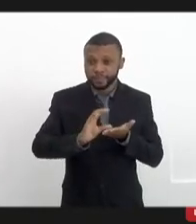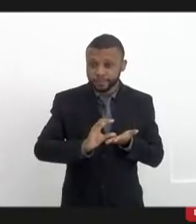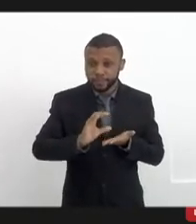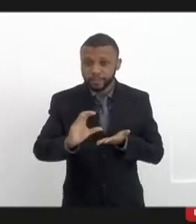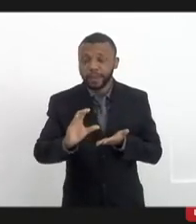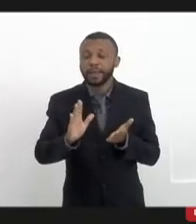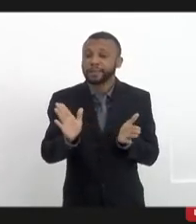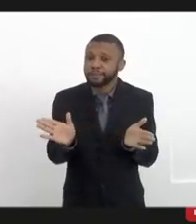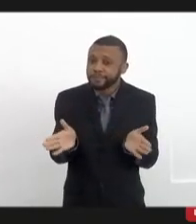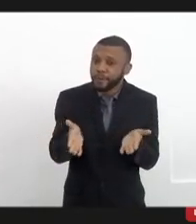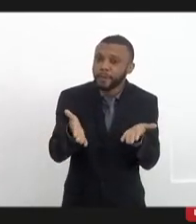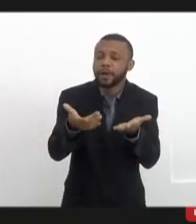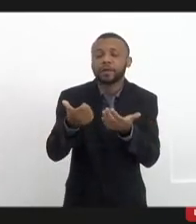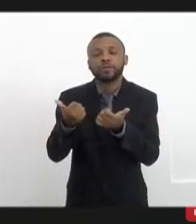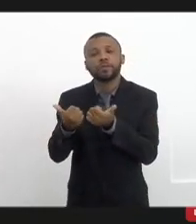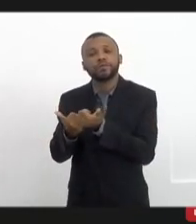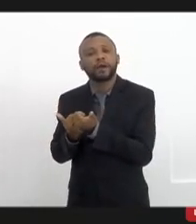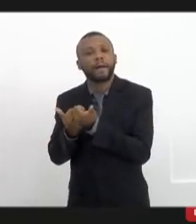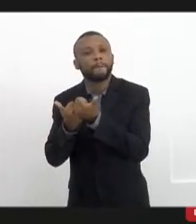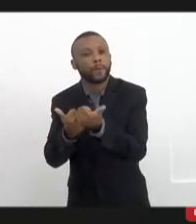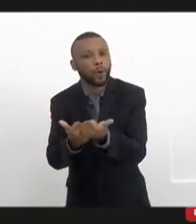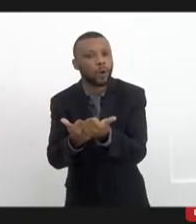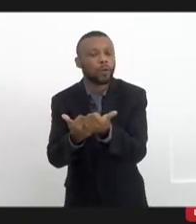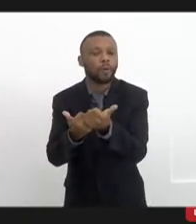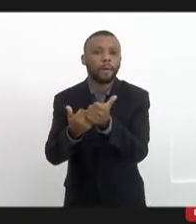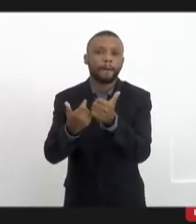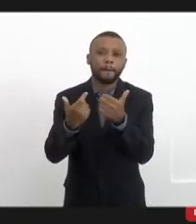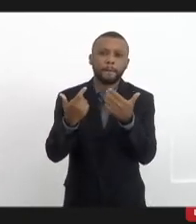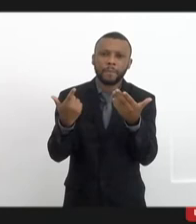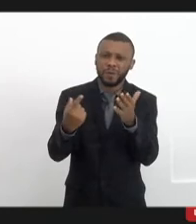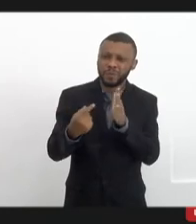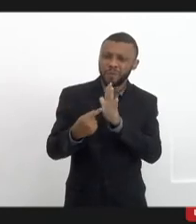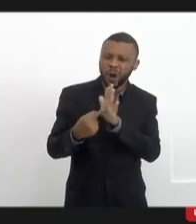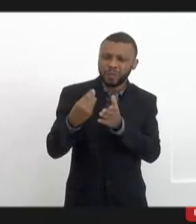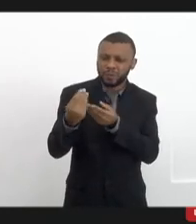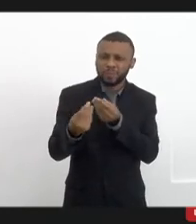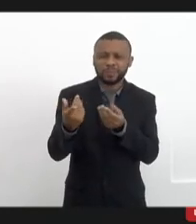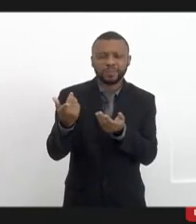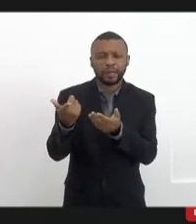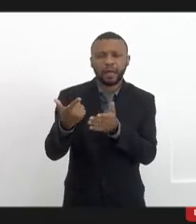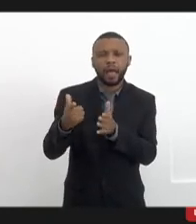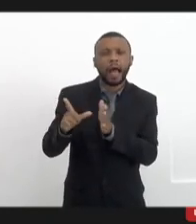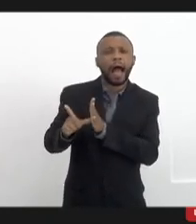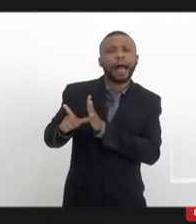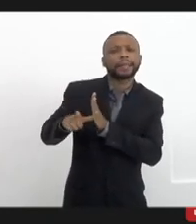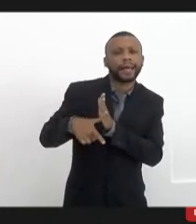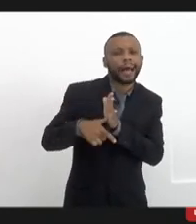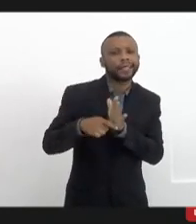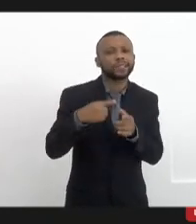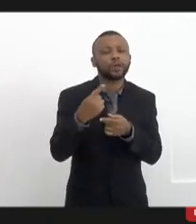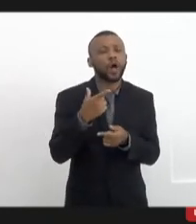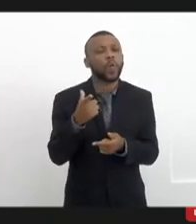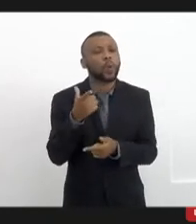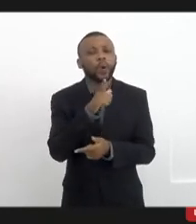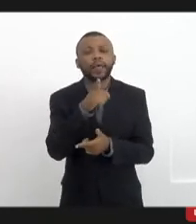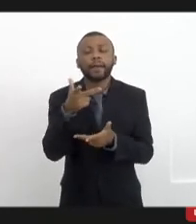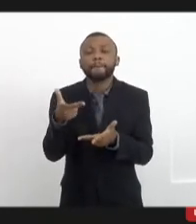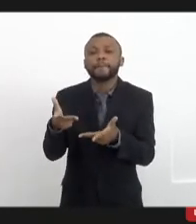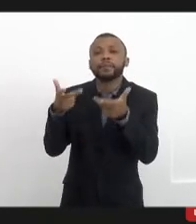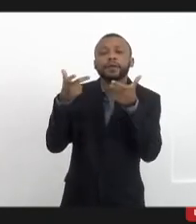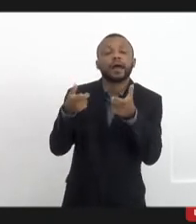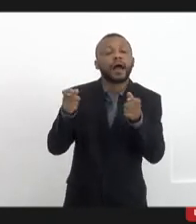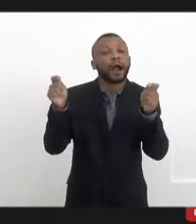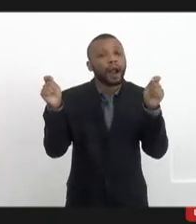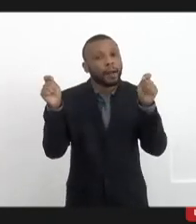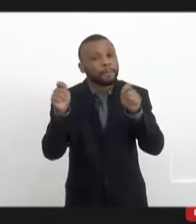falta de apoio traz tanto retrocesso que a gente não enxerga a capacidade